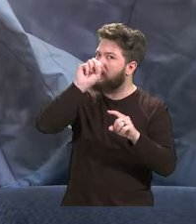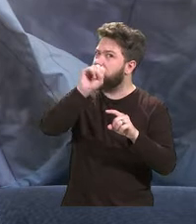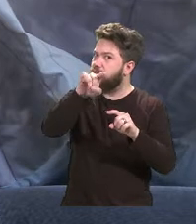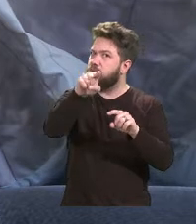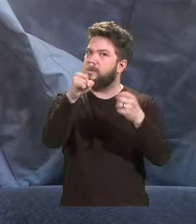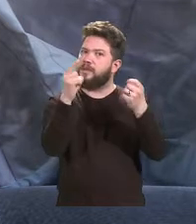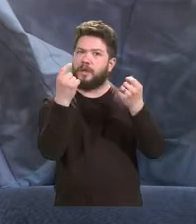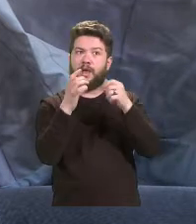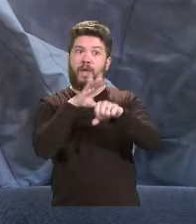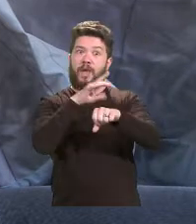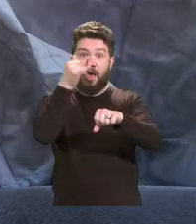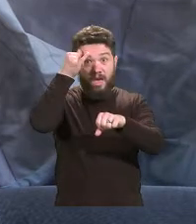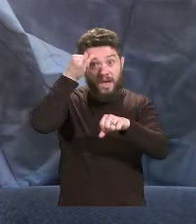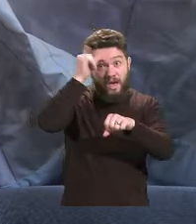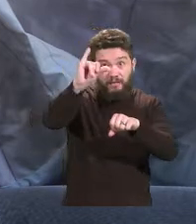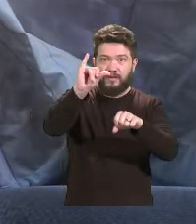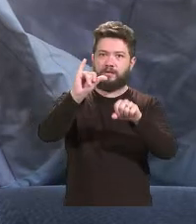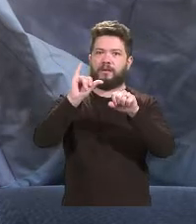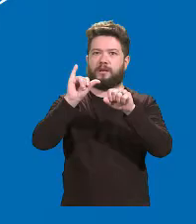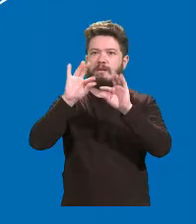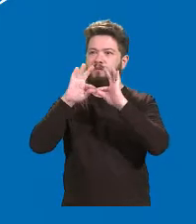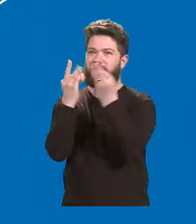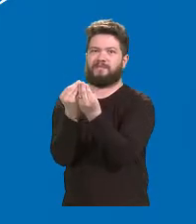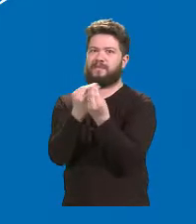use cinto também no banco de trás.